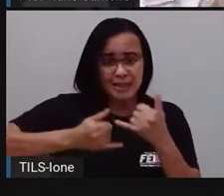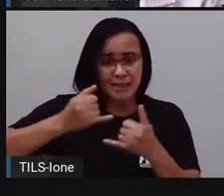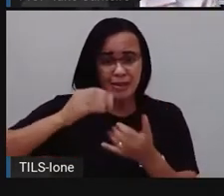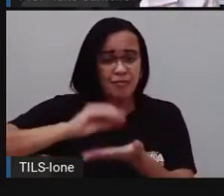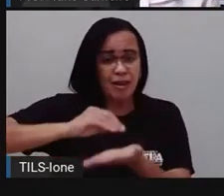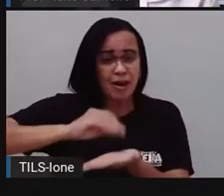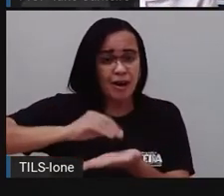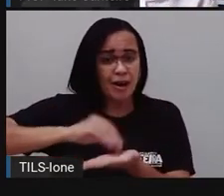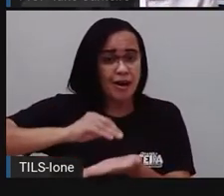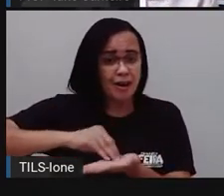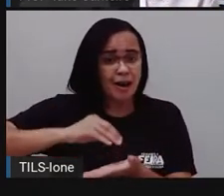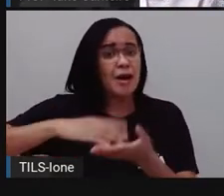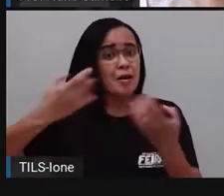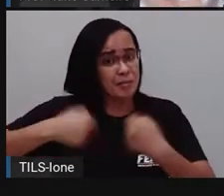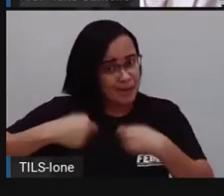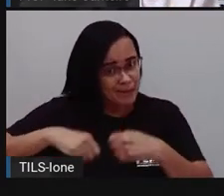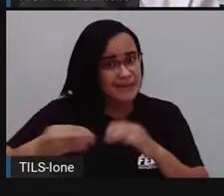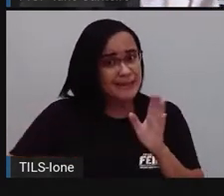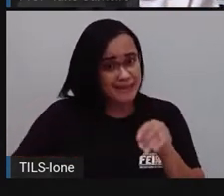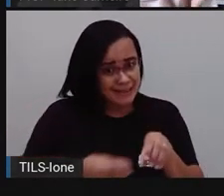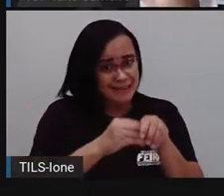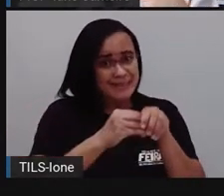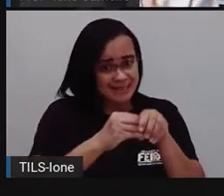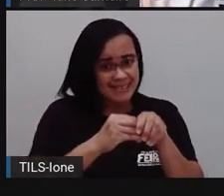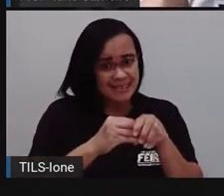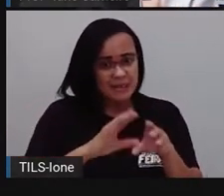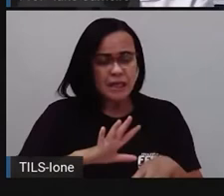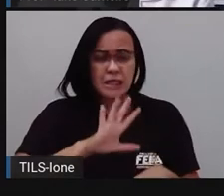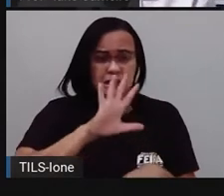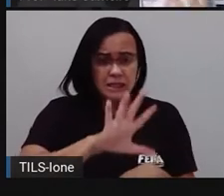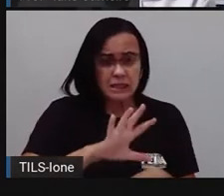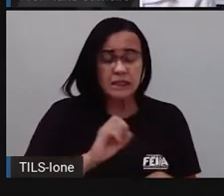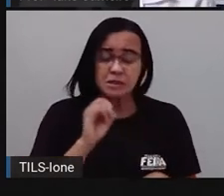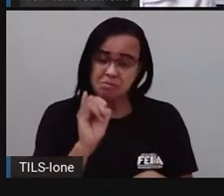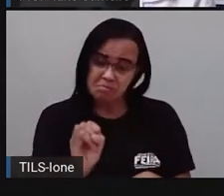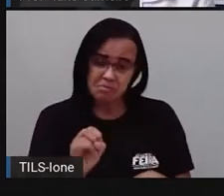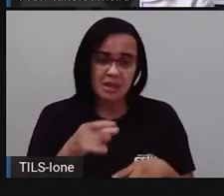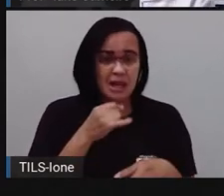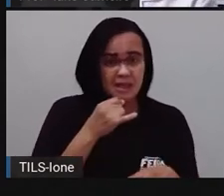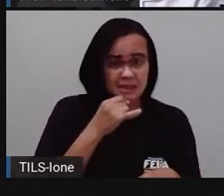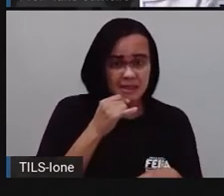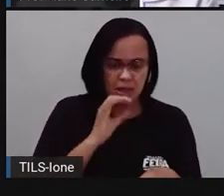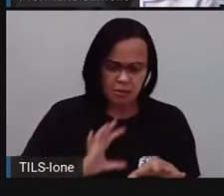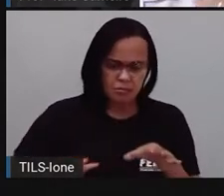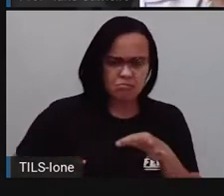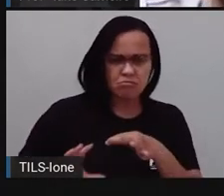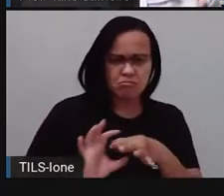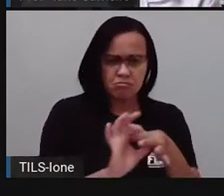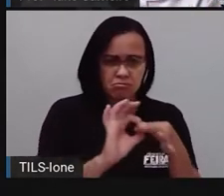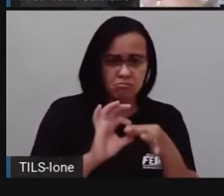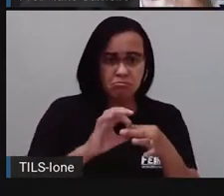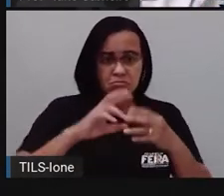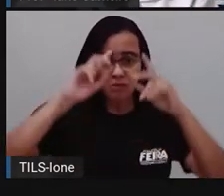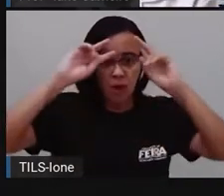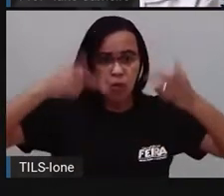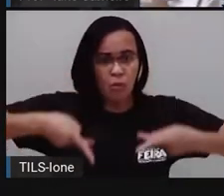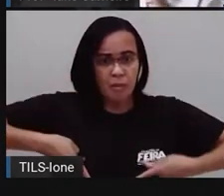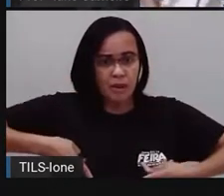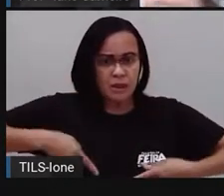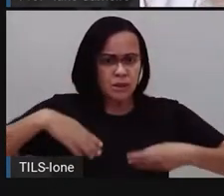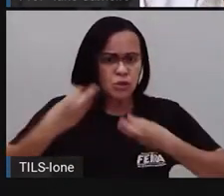Ficaria faltando aquela pecinha. E se a gente fosse associar esse vídeo, né? A nós, seres humanos, como é que a gente